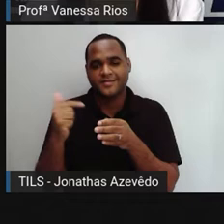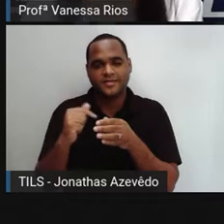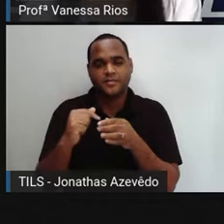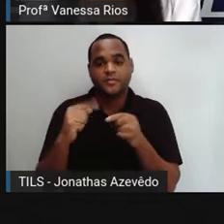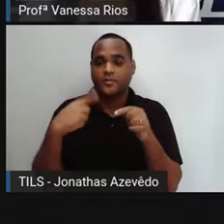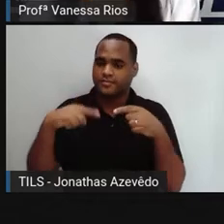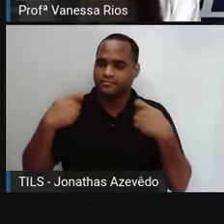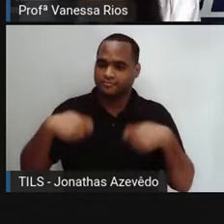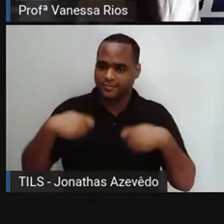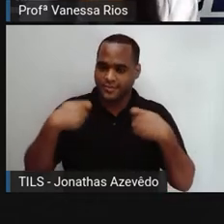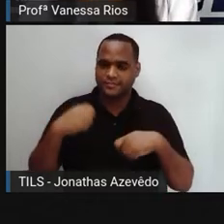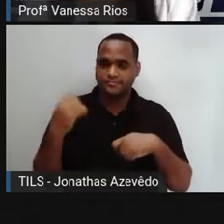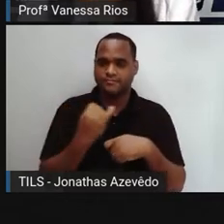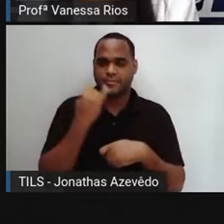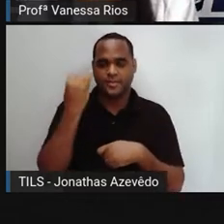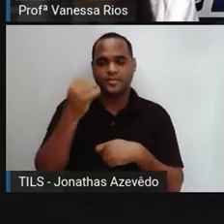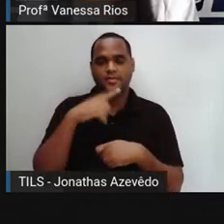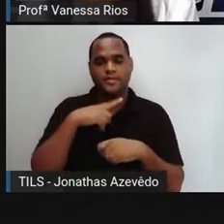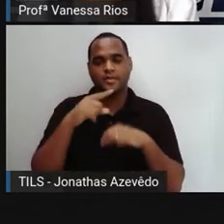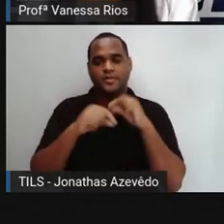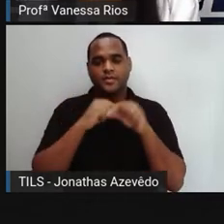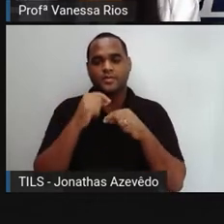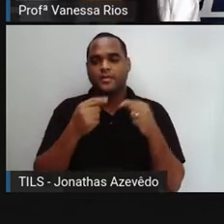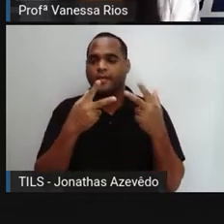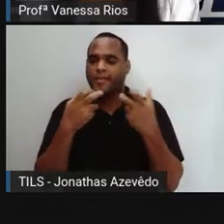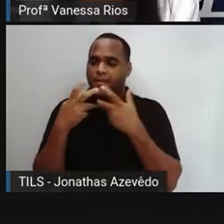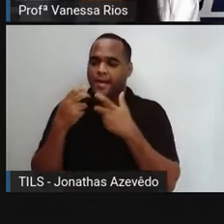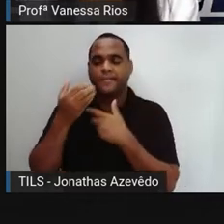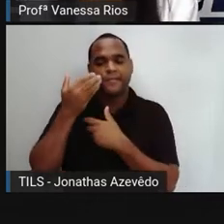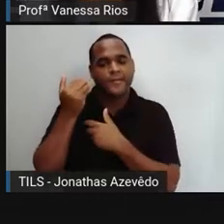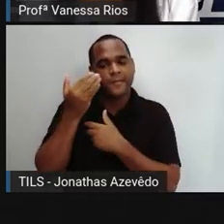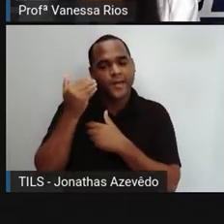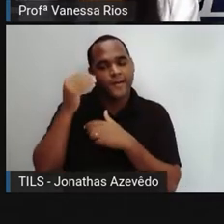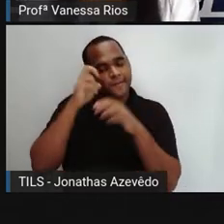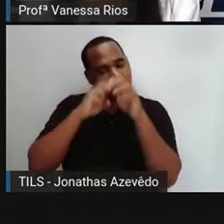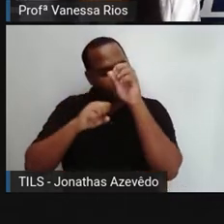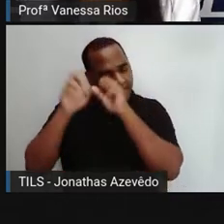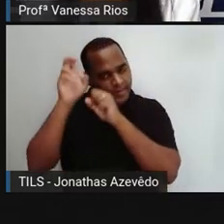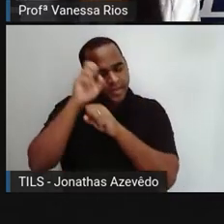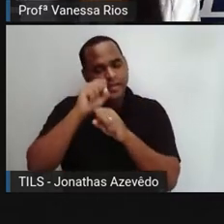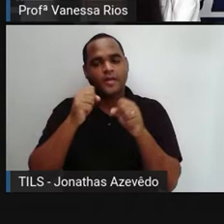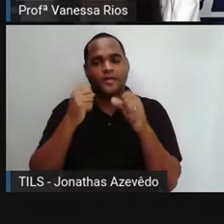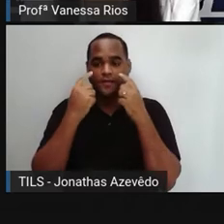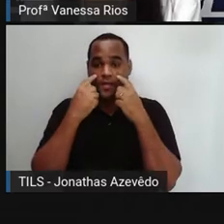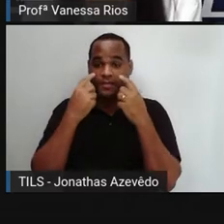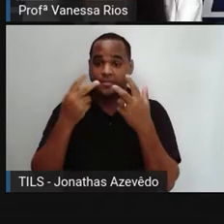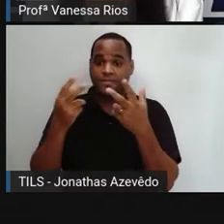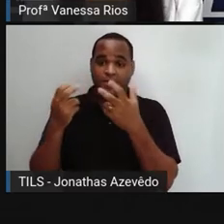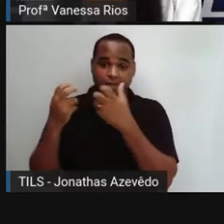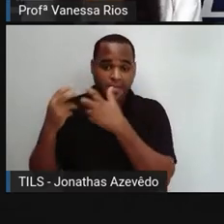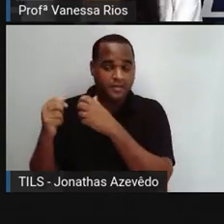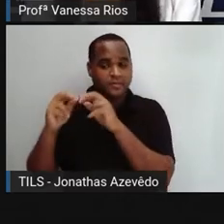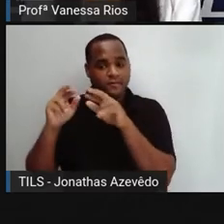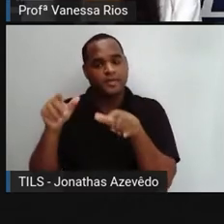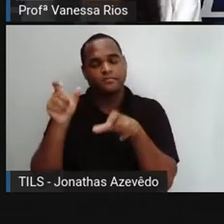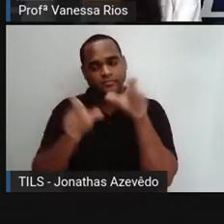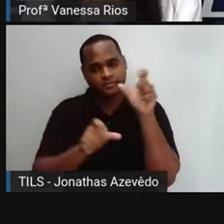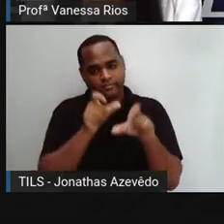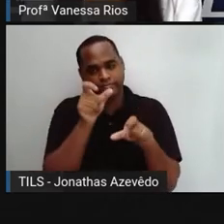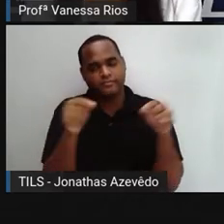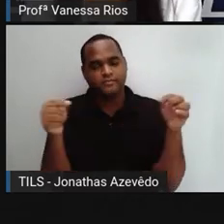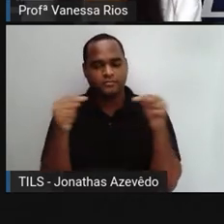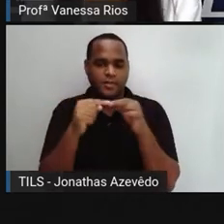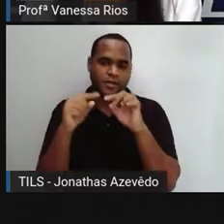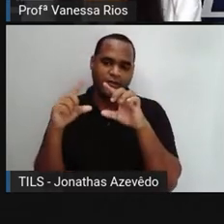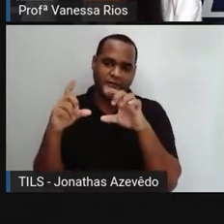precisa ter esse olhar, essa percepção, para ver, enxergar, perceber as características que uma